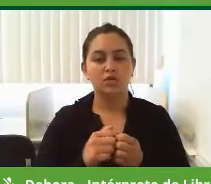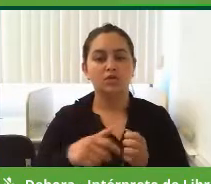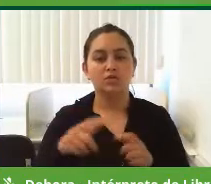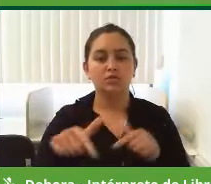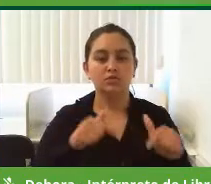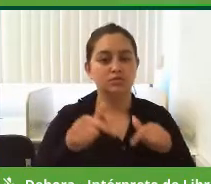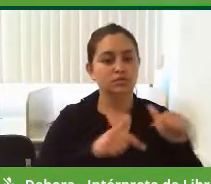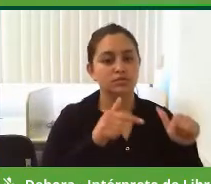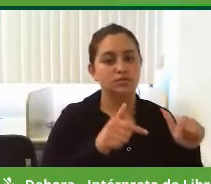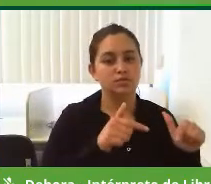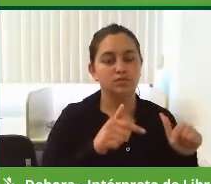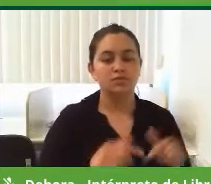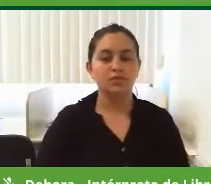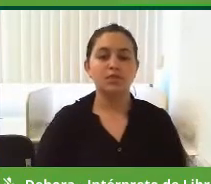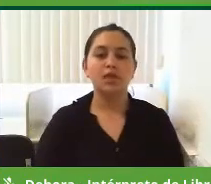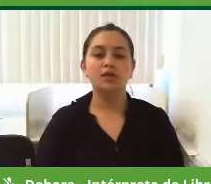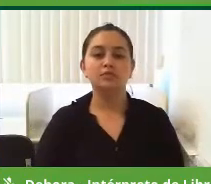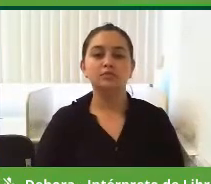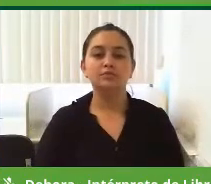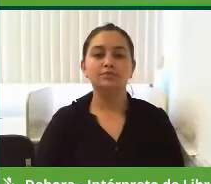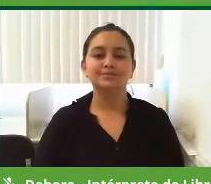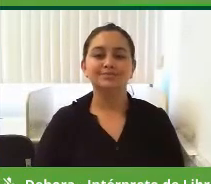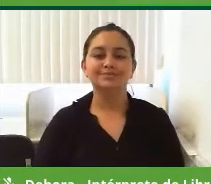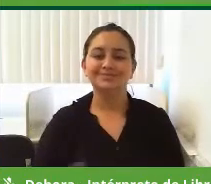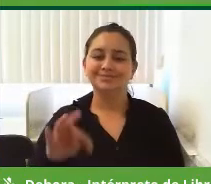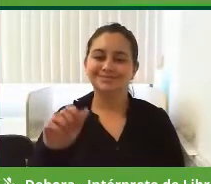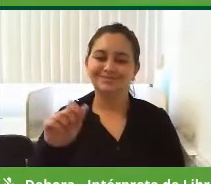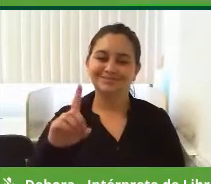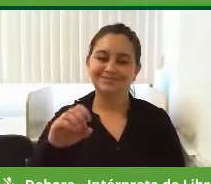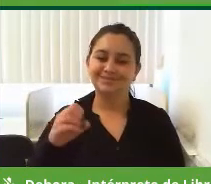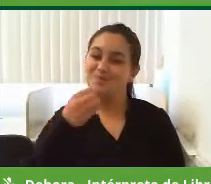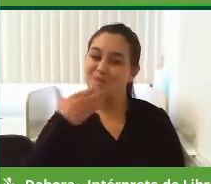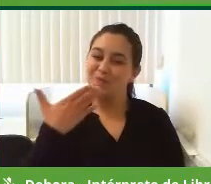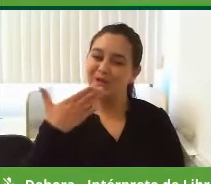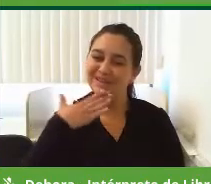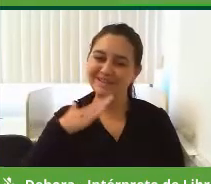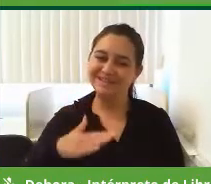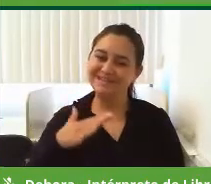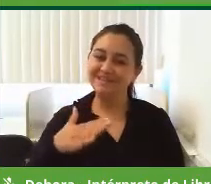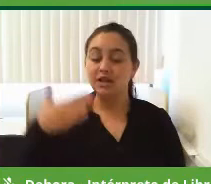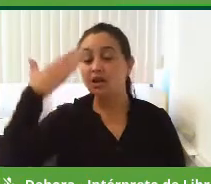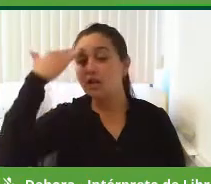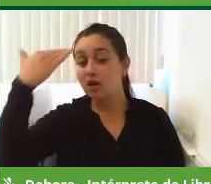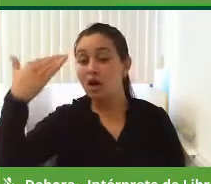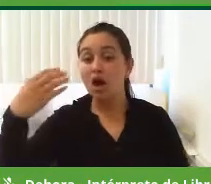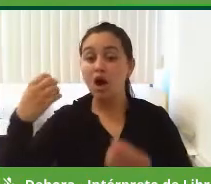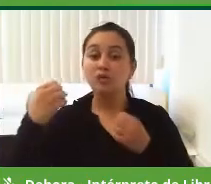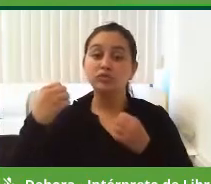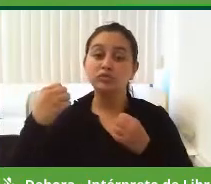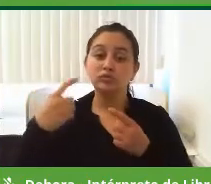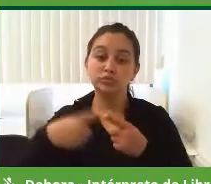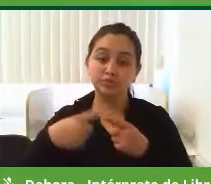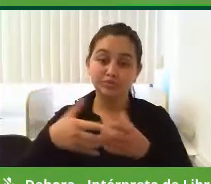Trabalhadores. Candidato Tadeu, muito boa tarde, muito obrigado por acolher o nosso